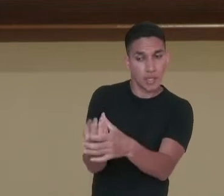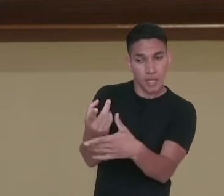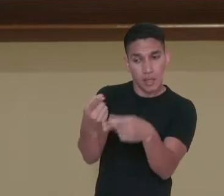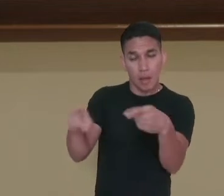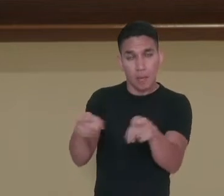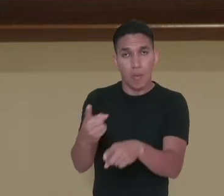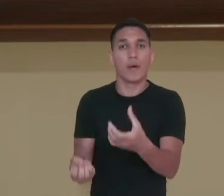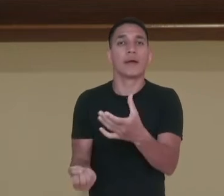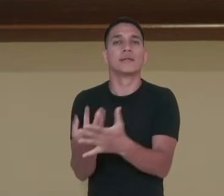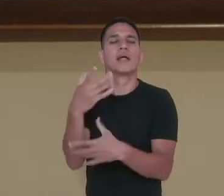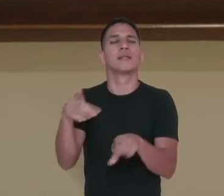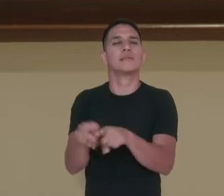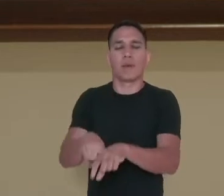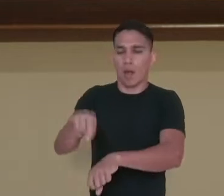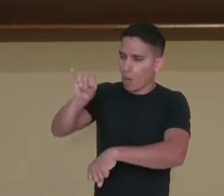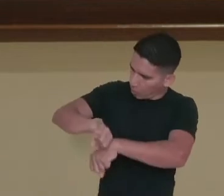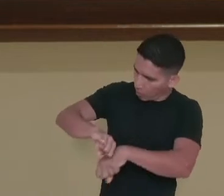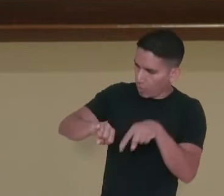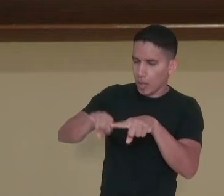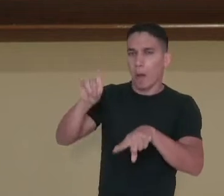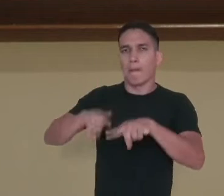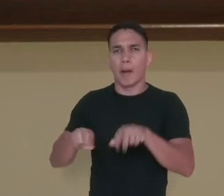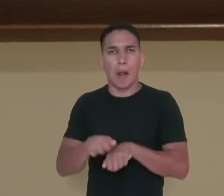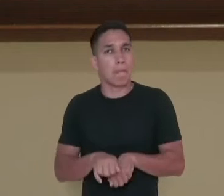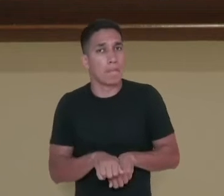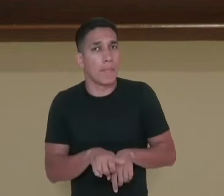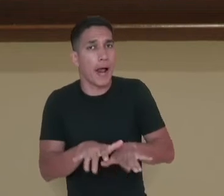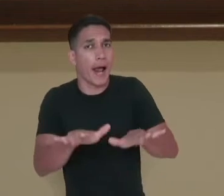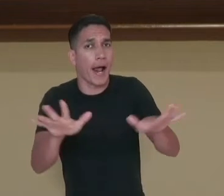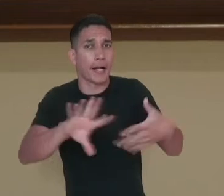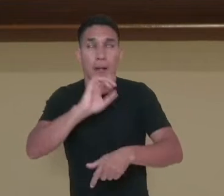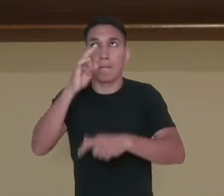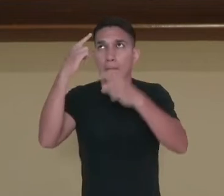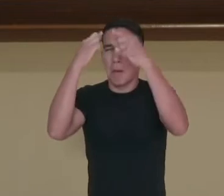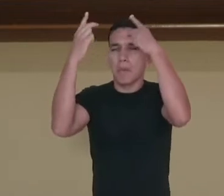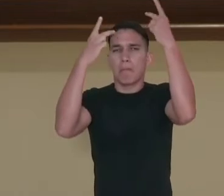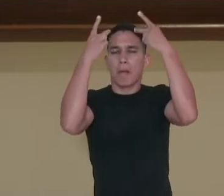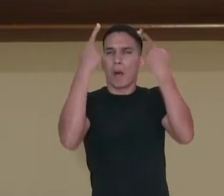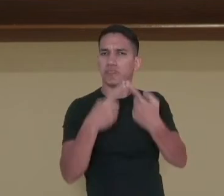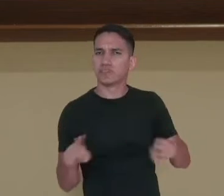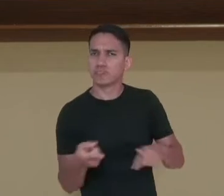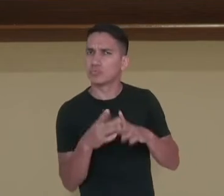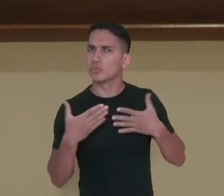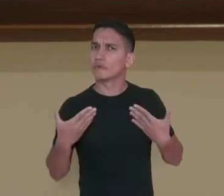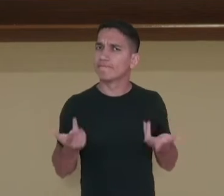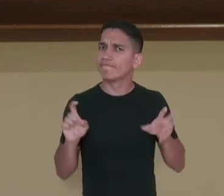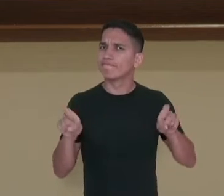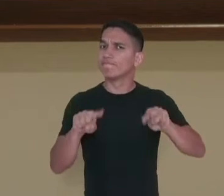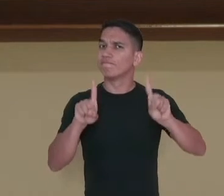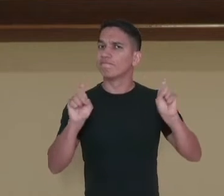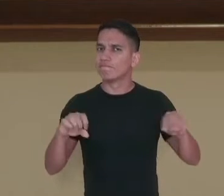de um instrumento musical, na propagação de uma ideia musical? Será que isso